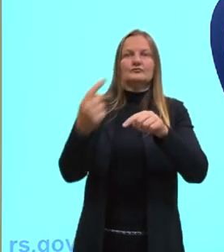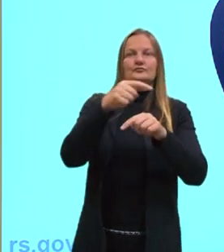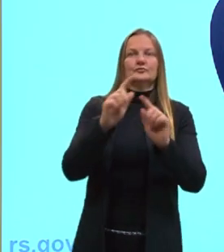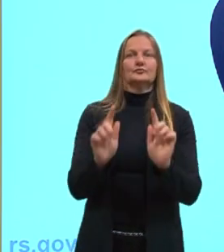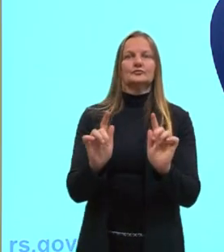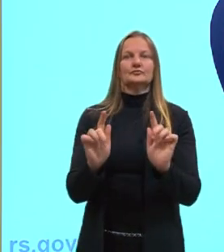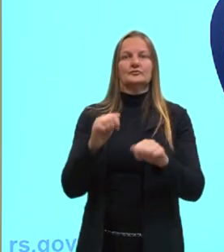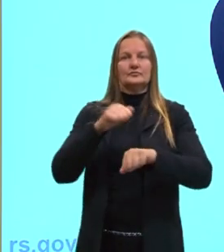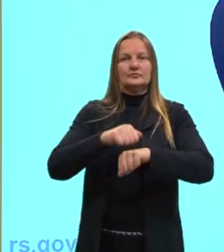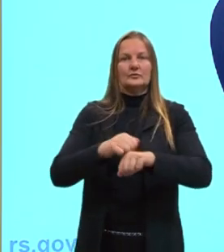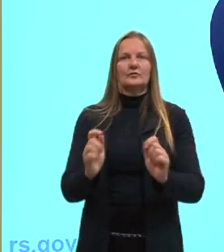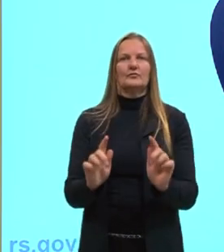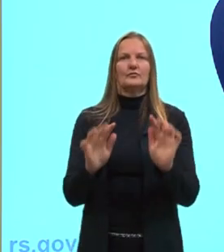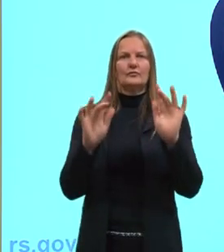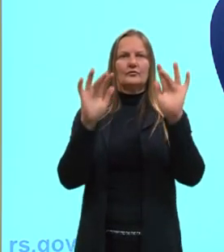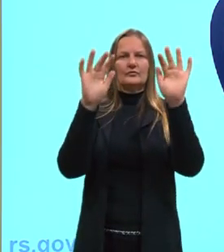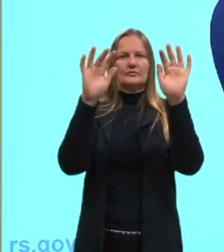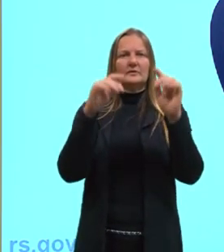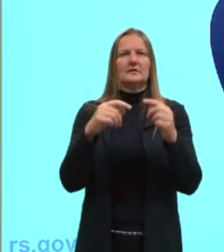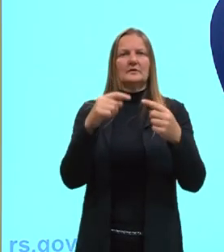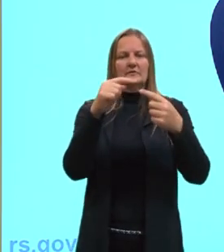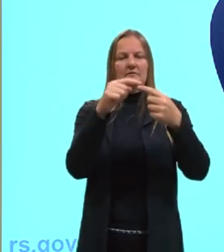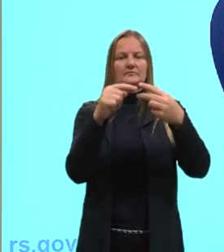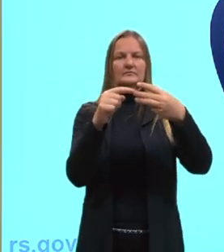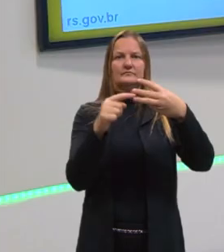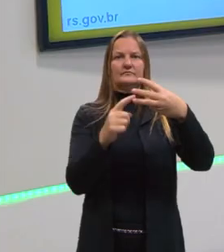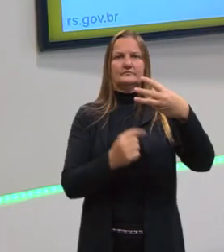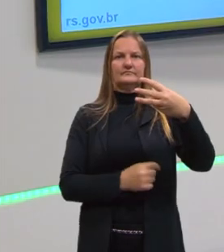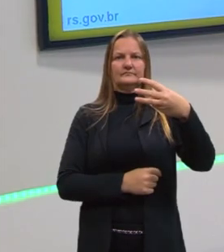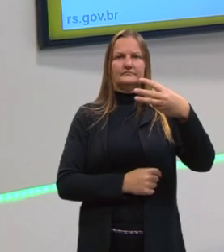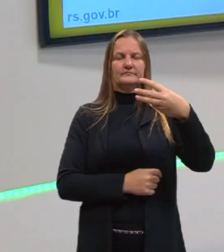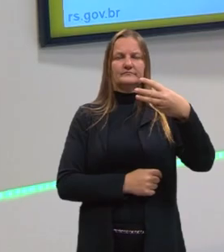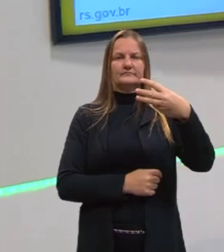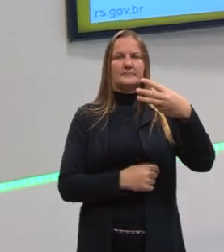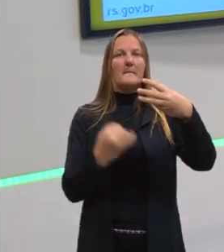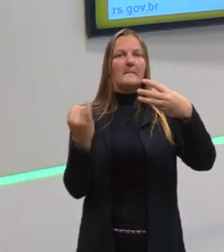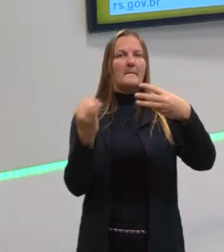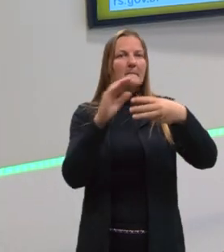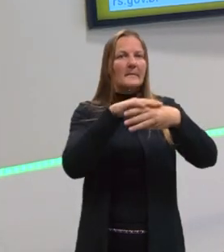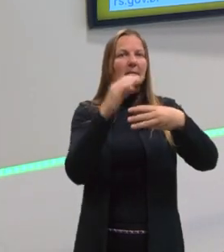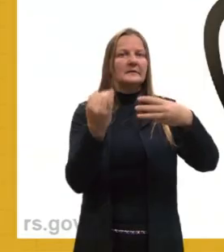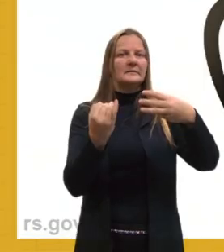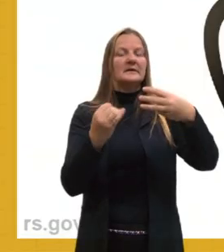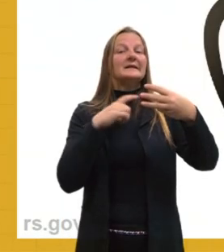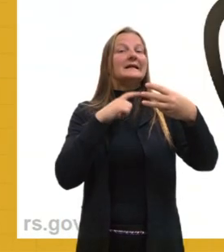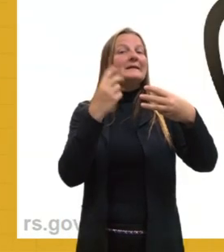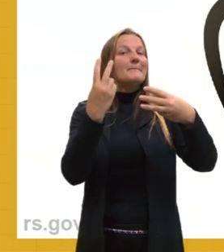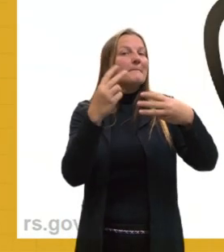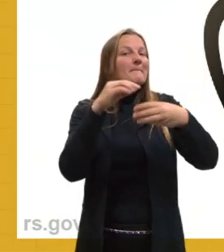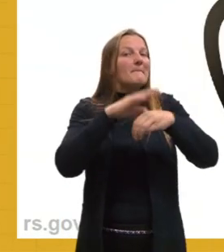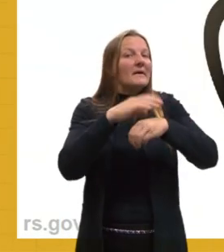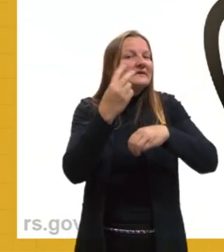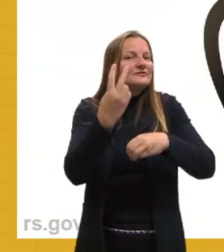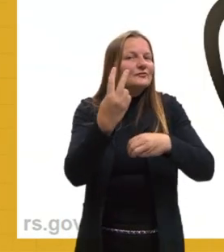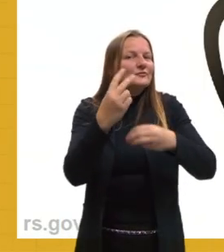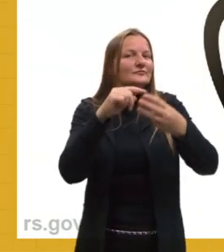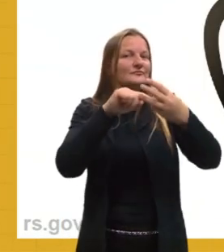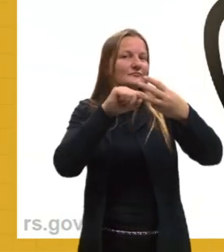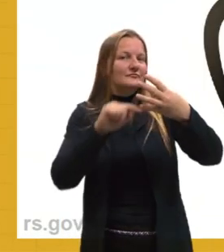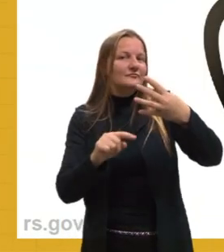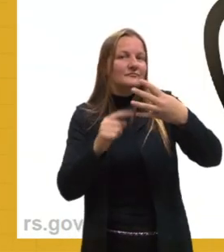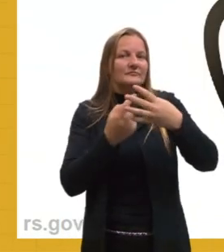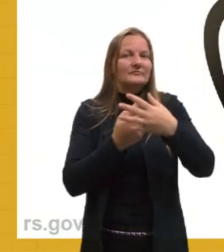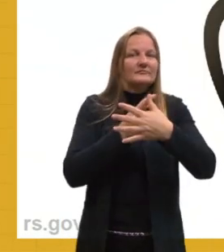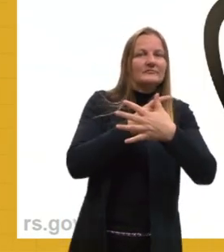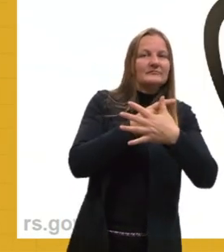gasoso, tá? Então, aqui a gente tem os três, né, as principais, mas existem outros dois, tá? A gente não vai